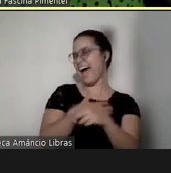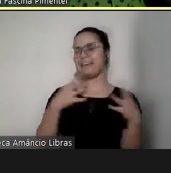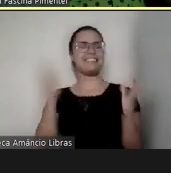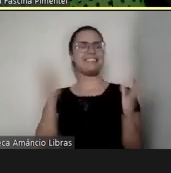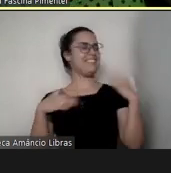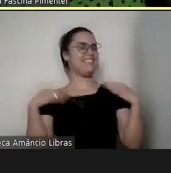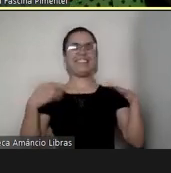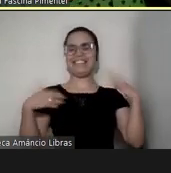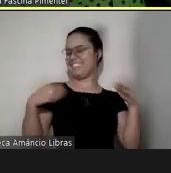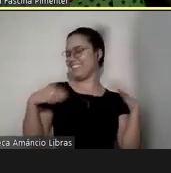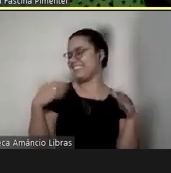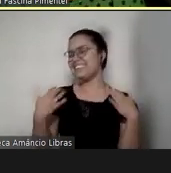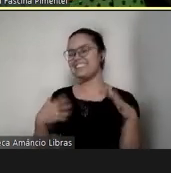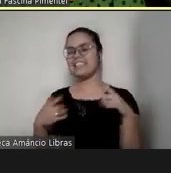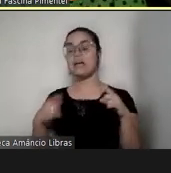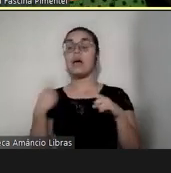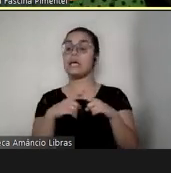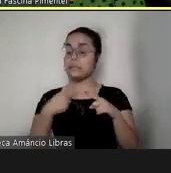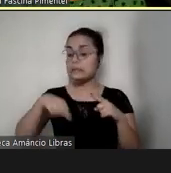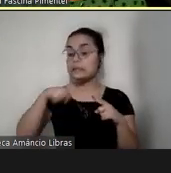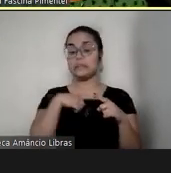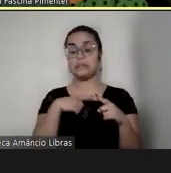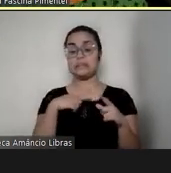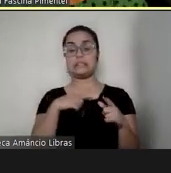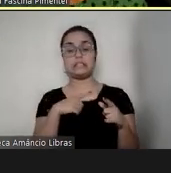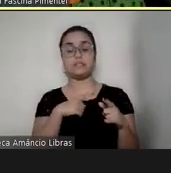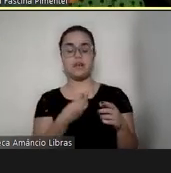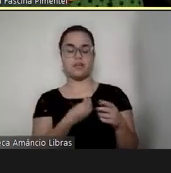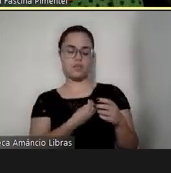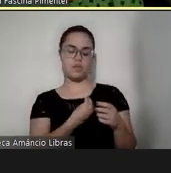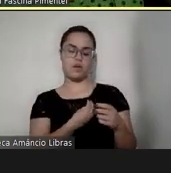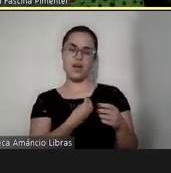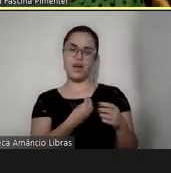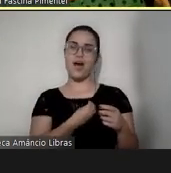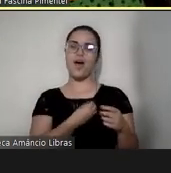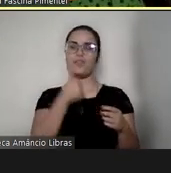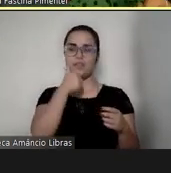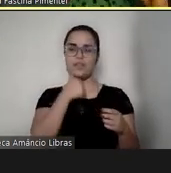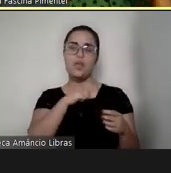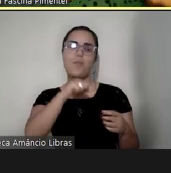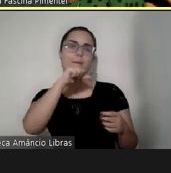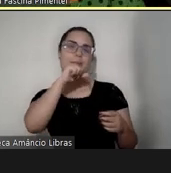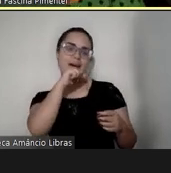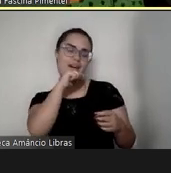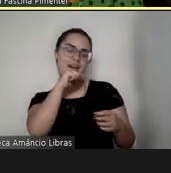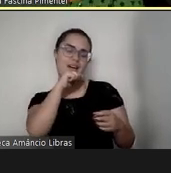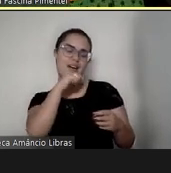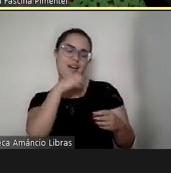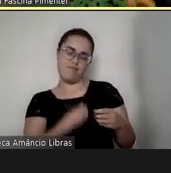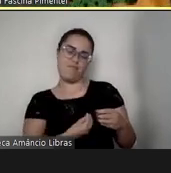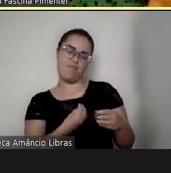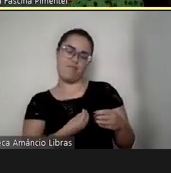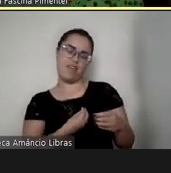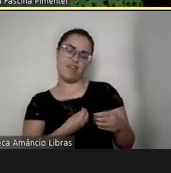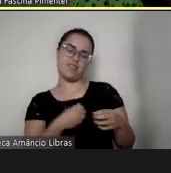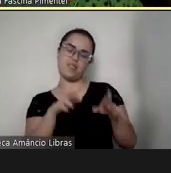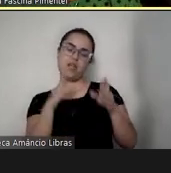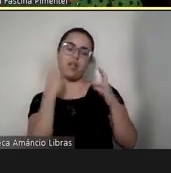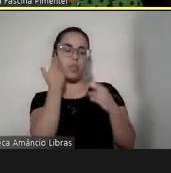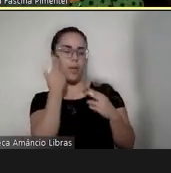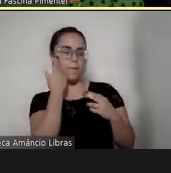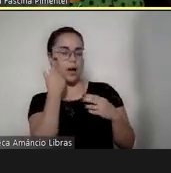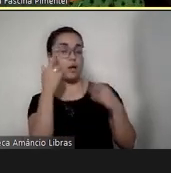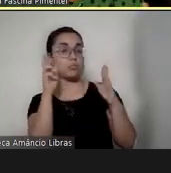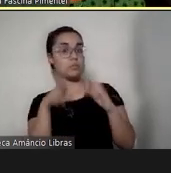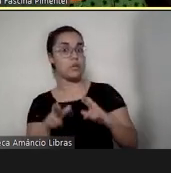a gente, para que eu vivesse uma maternidade mais tranquila, mais normal. Então, olha só quanta coisa eu tinha